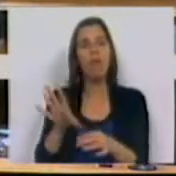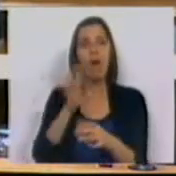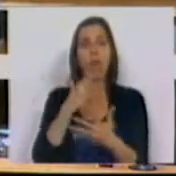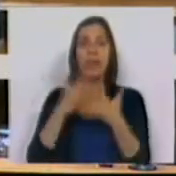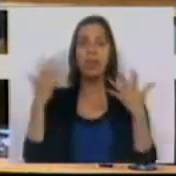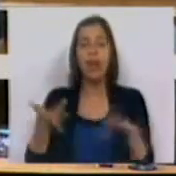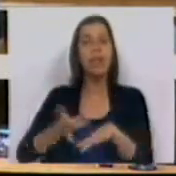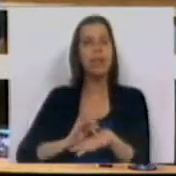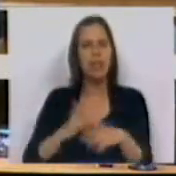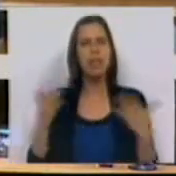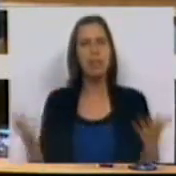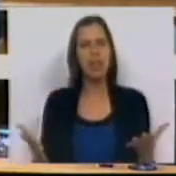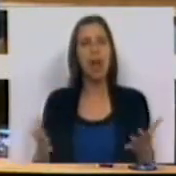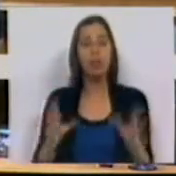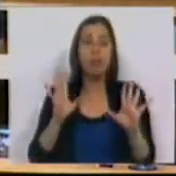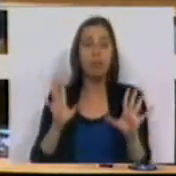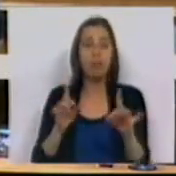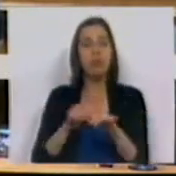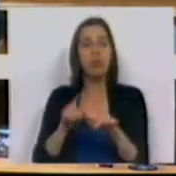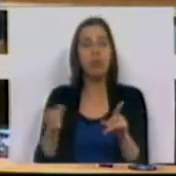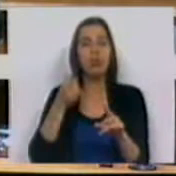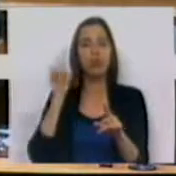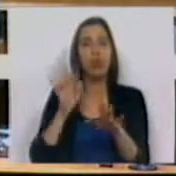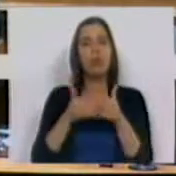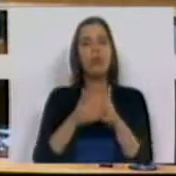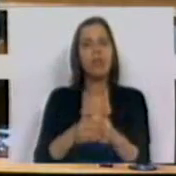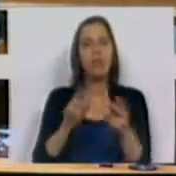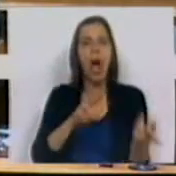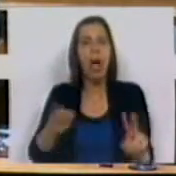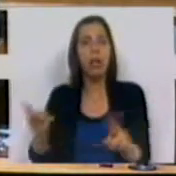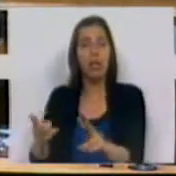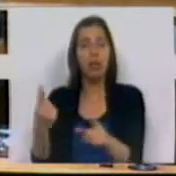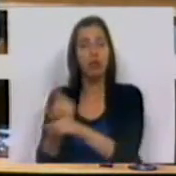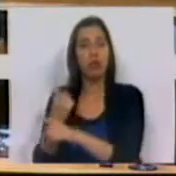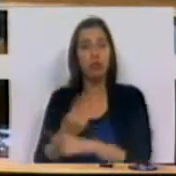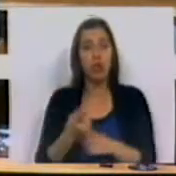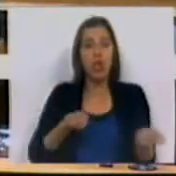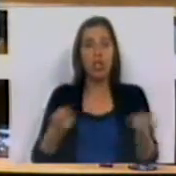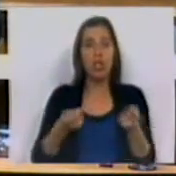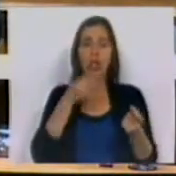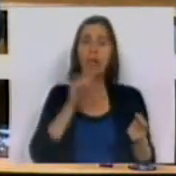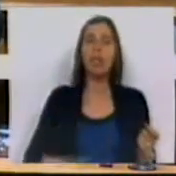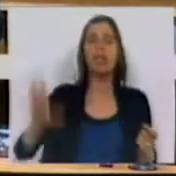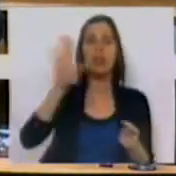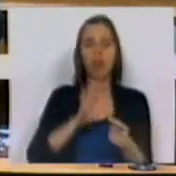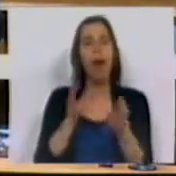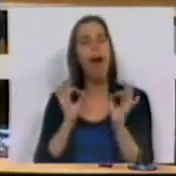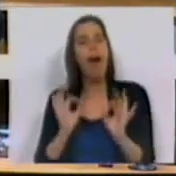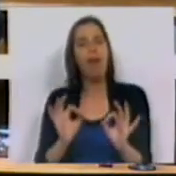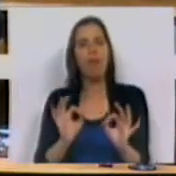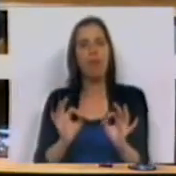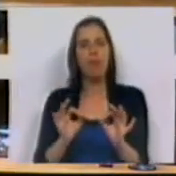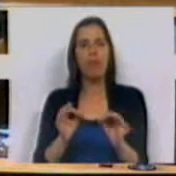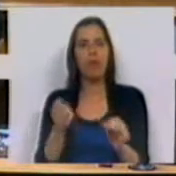de enorme sensibilidade, nem tão pouco alicerçar procedimentos de alteração de instrumentos de gestão territorial a favor